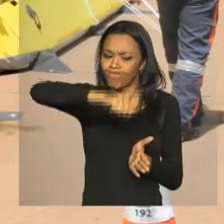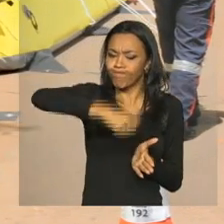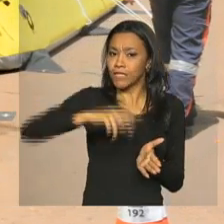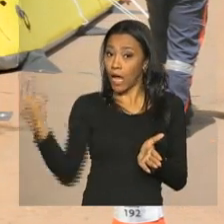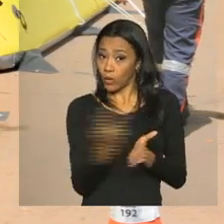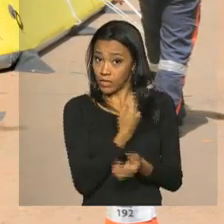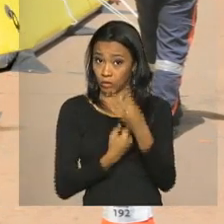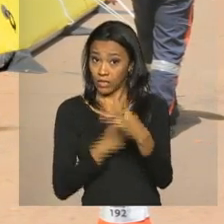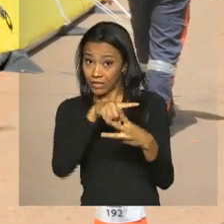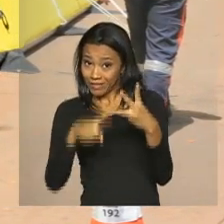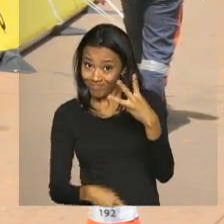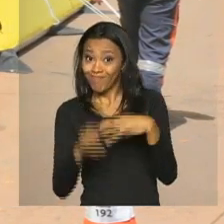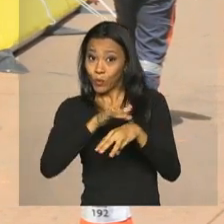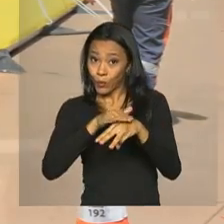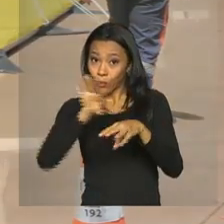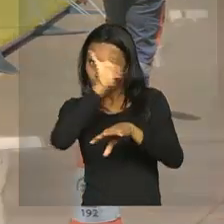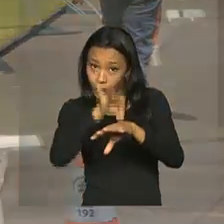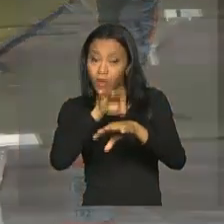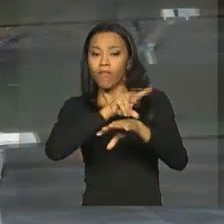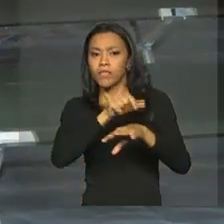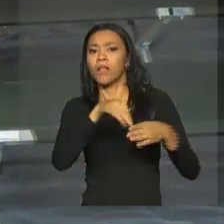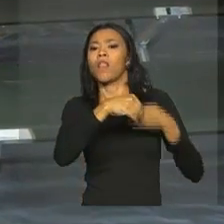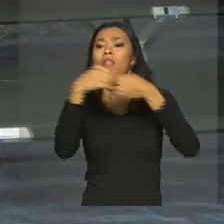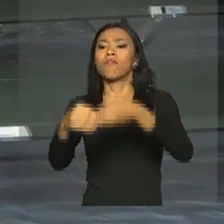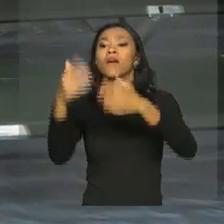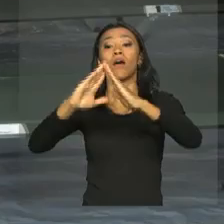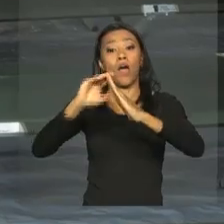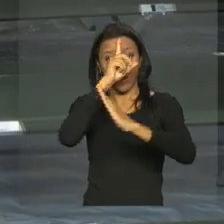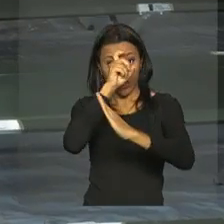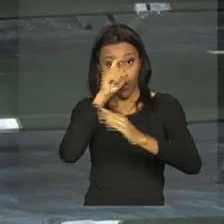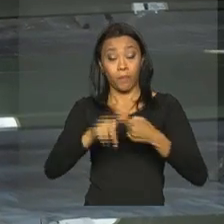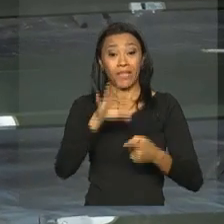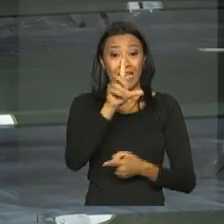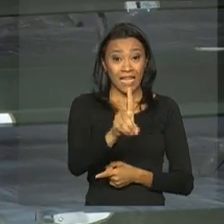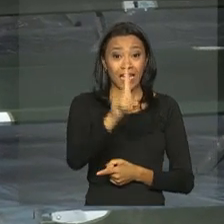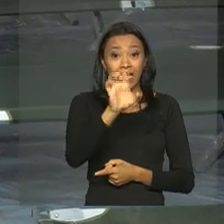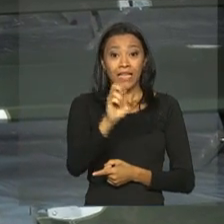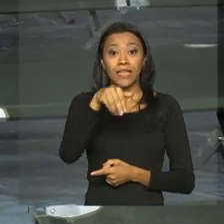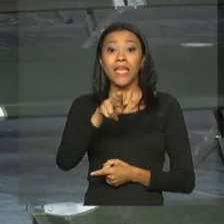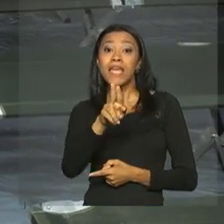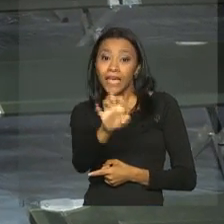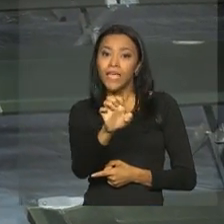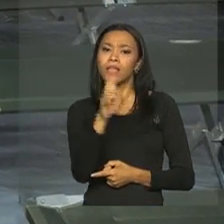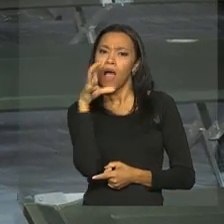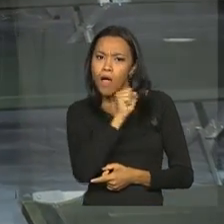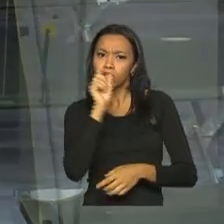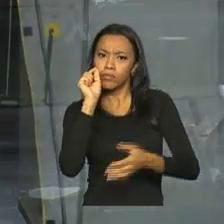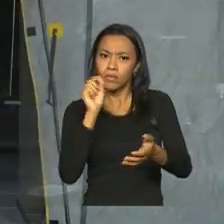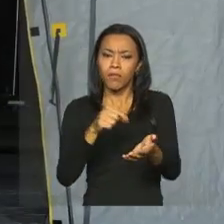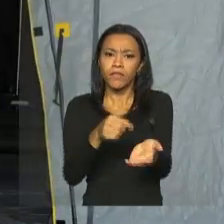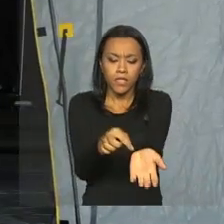chikungunya, os pacientes serão redirecionados ao hospital. Para as suspeitas de dengue, existem duas barracas com um teste rápido e o